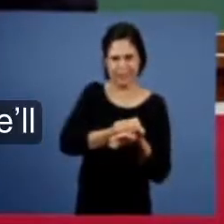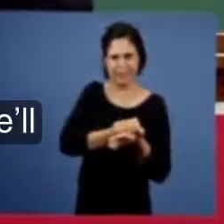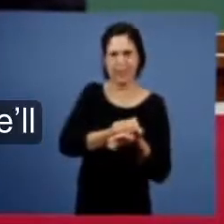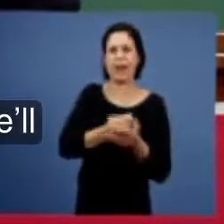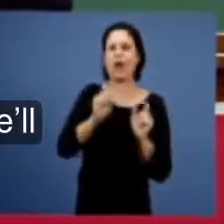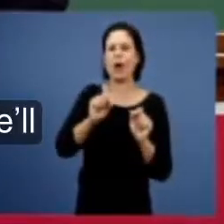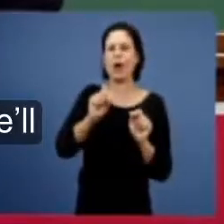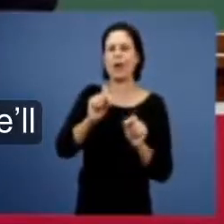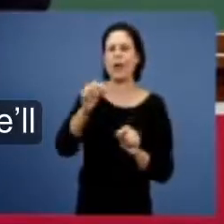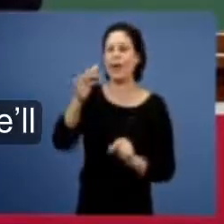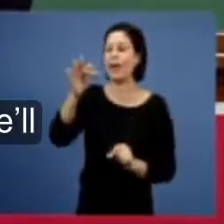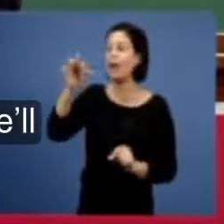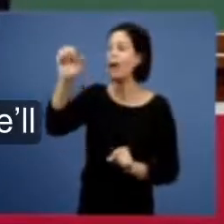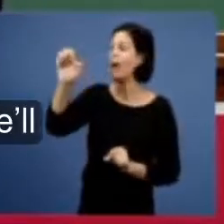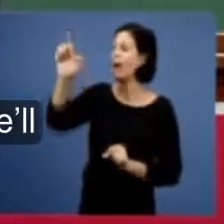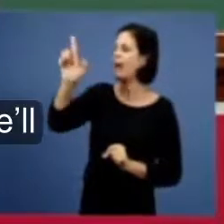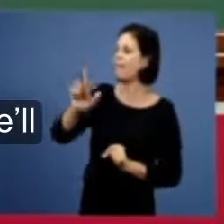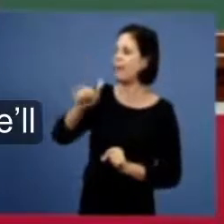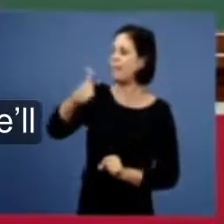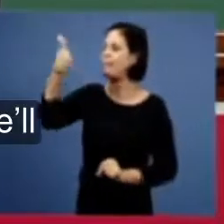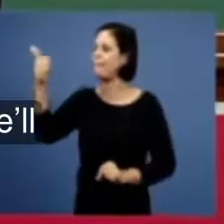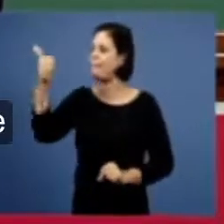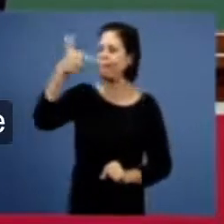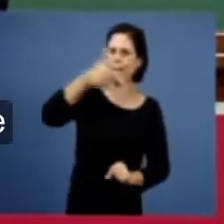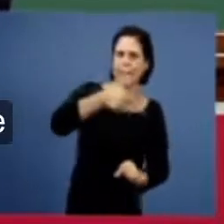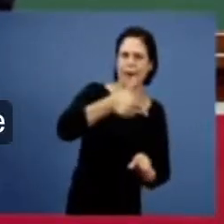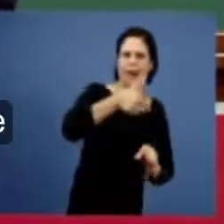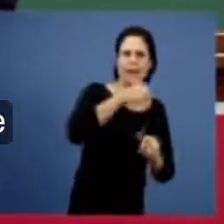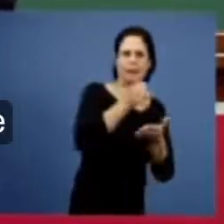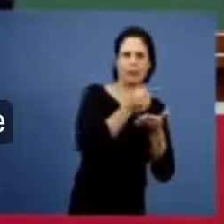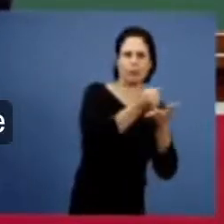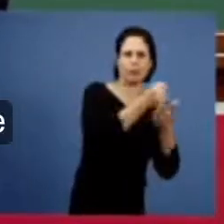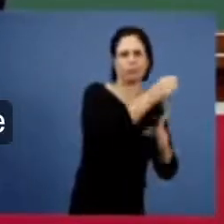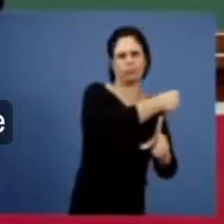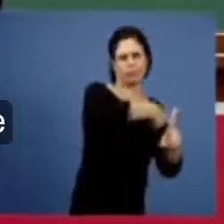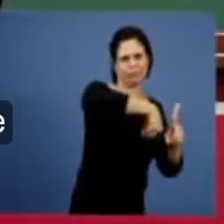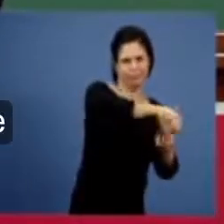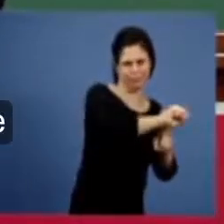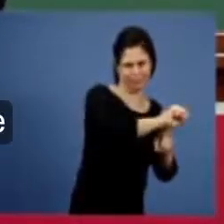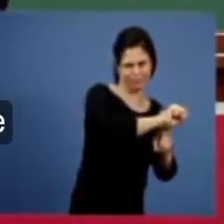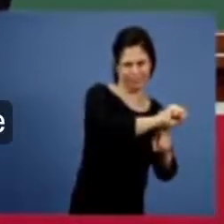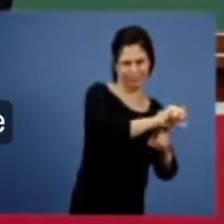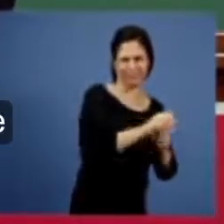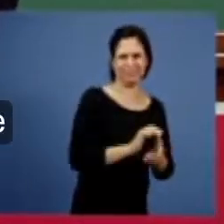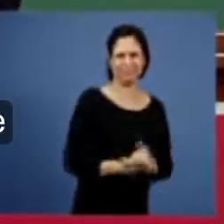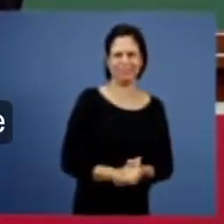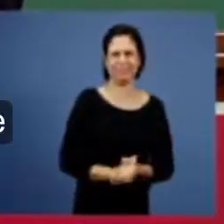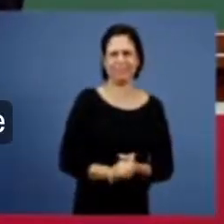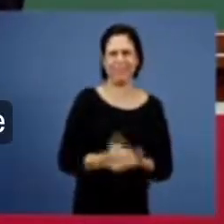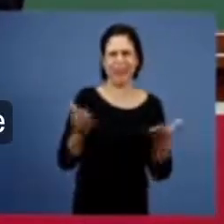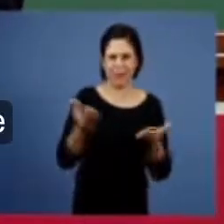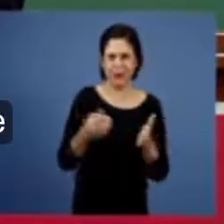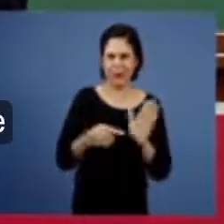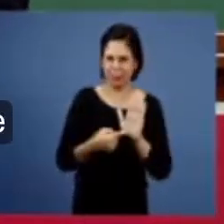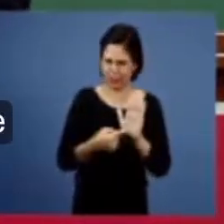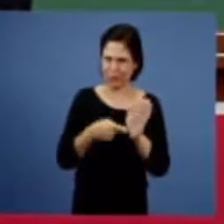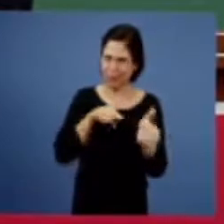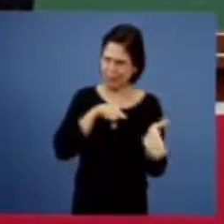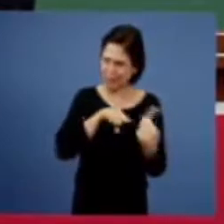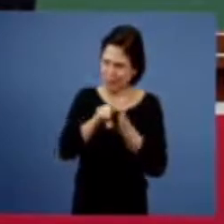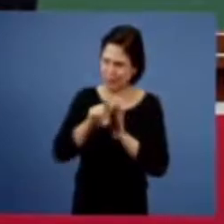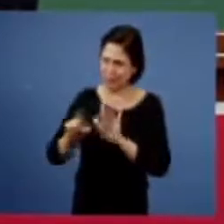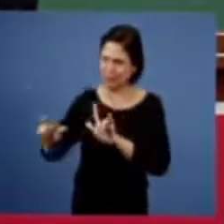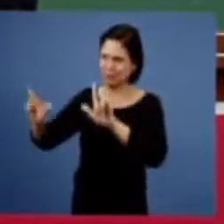da fé sobre as obras e nós vamos passar agora as perguntas para os irmãos e para os irmãos